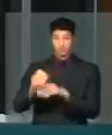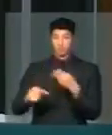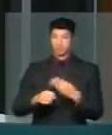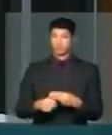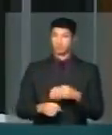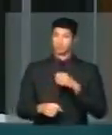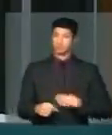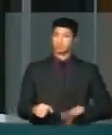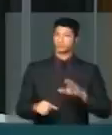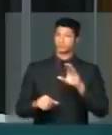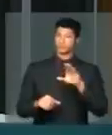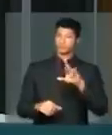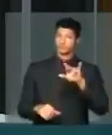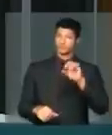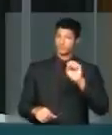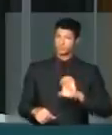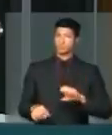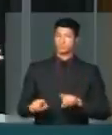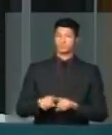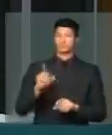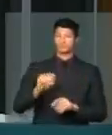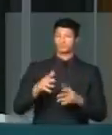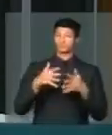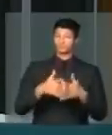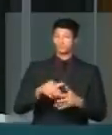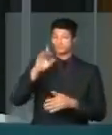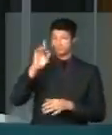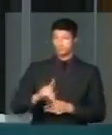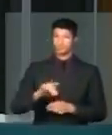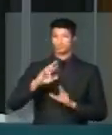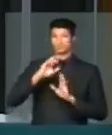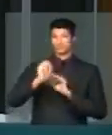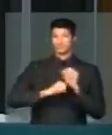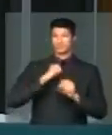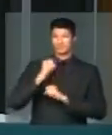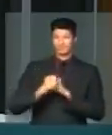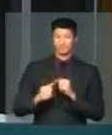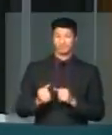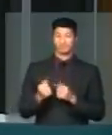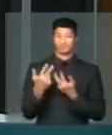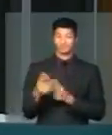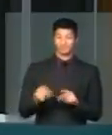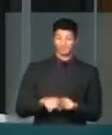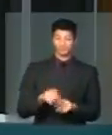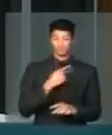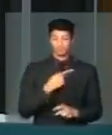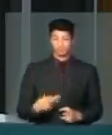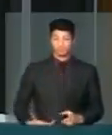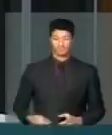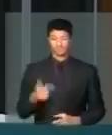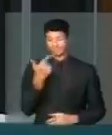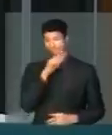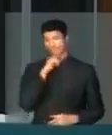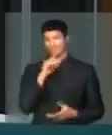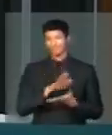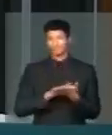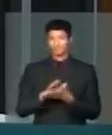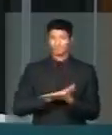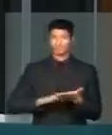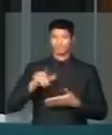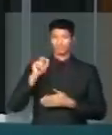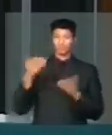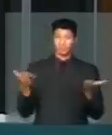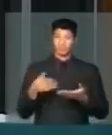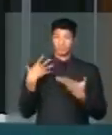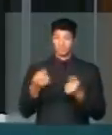municípios saiam dessa crise perversa, que atravessa o tempo de tantos anos e anos. Como também, Sr. Presidente, não temos dúvida, de que